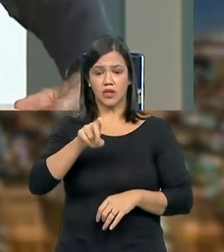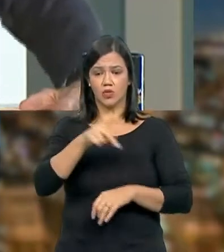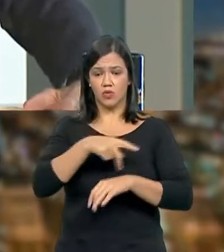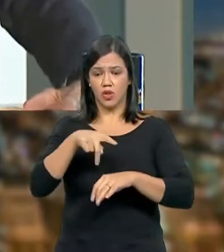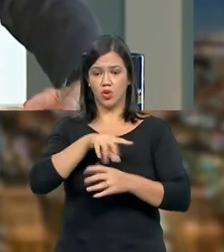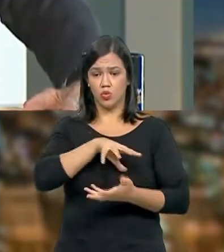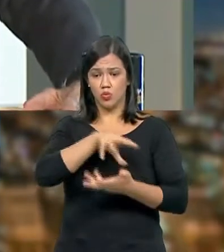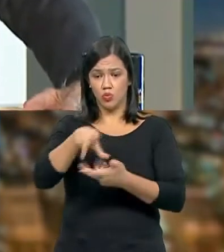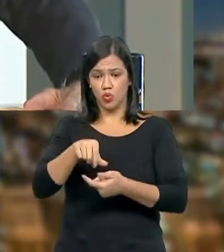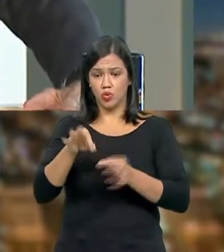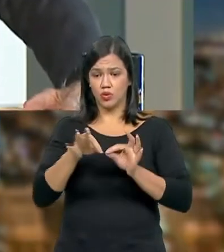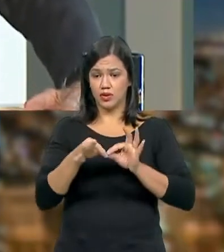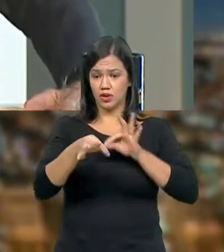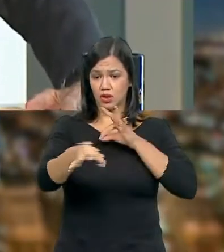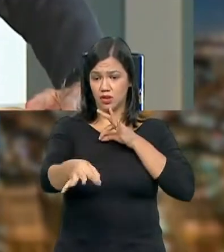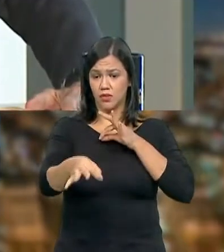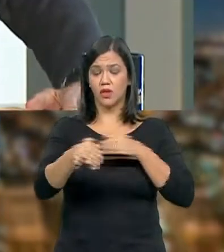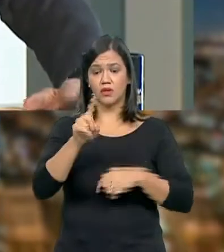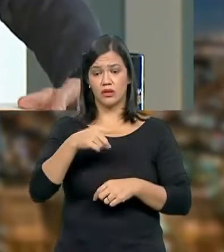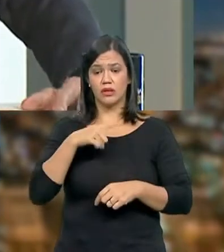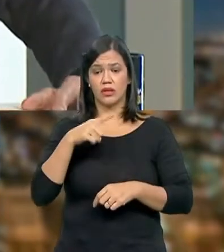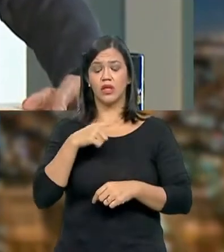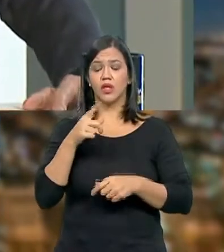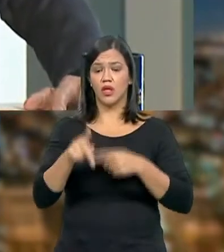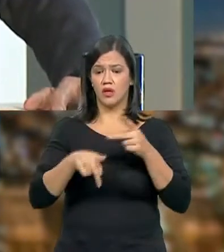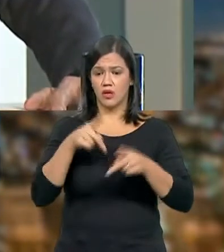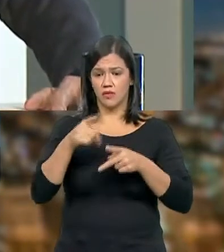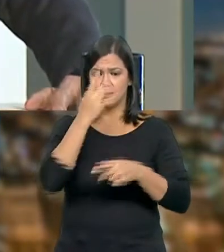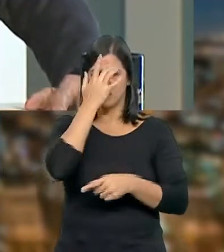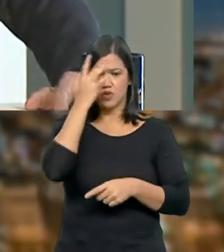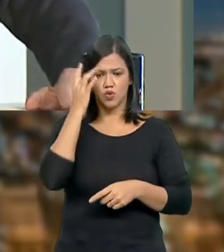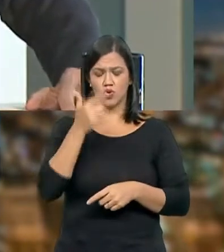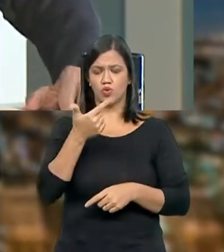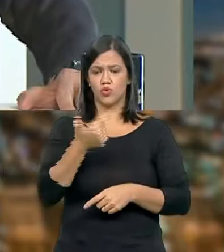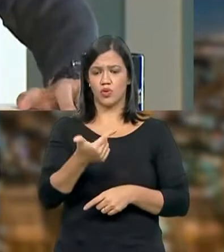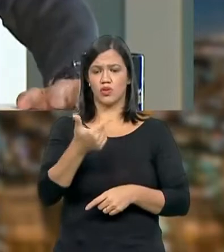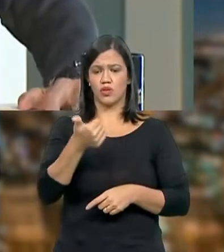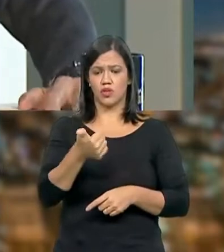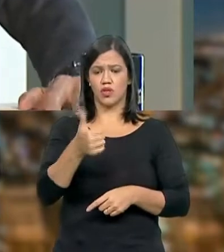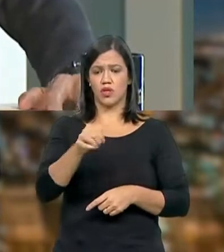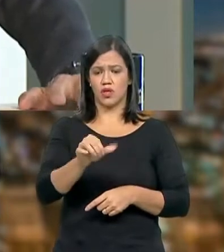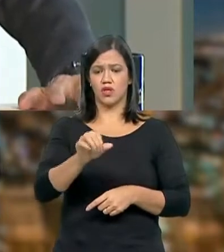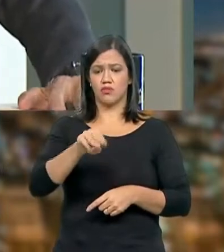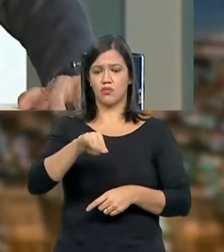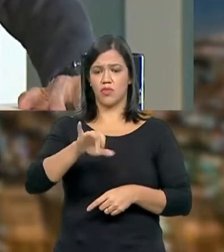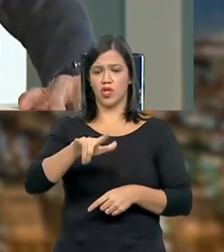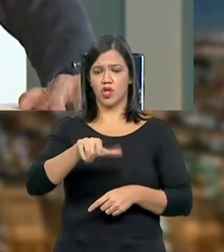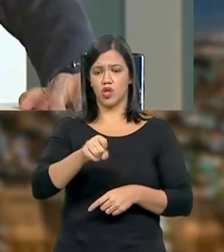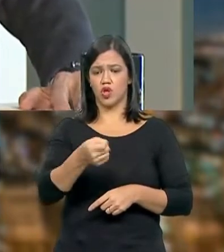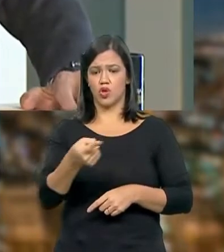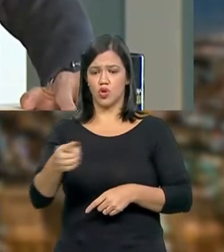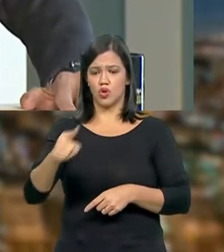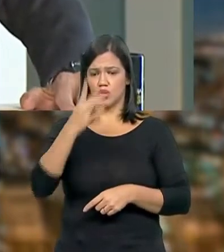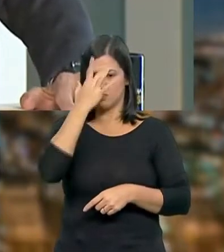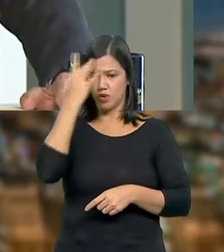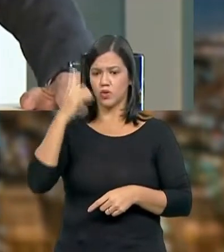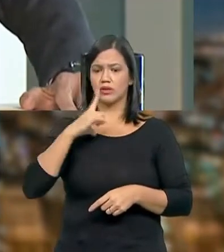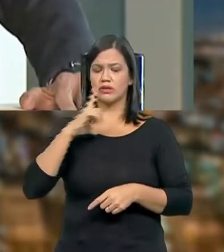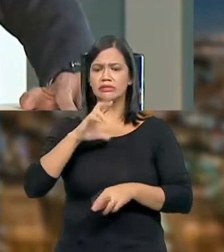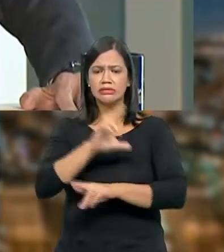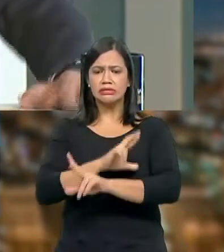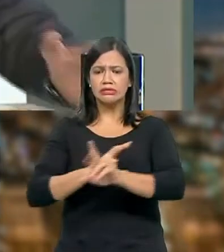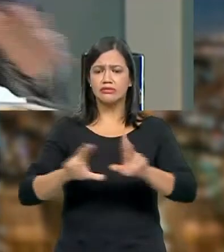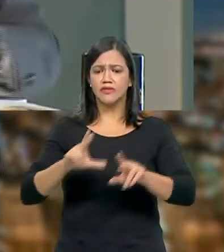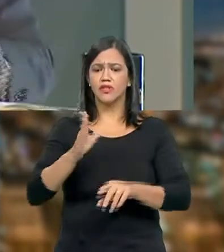territorial. Temos uma população de 210 milhões de pessoas que vivem em condições muito